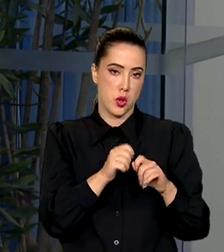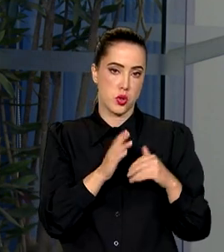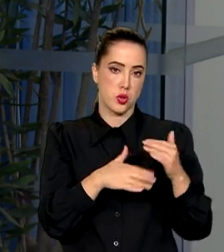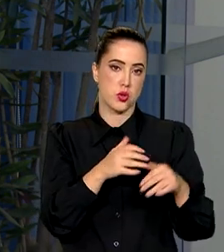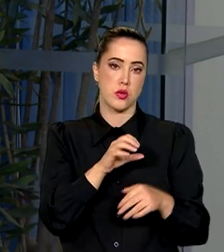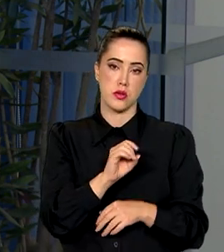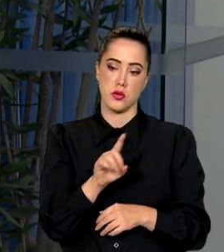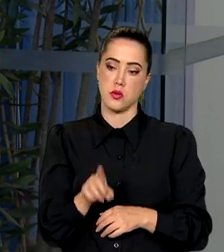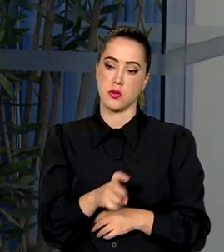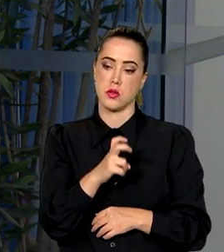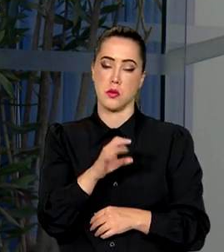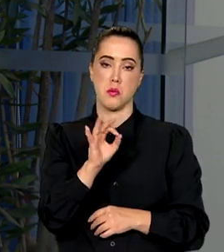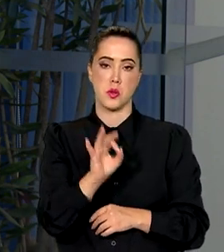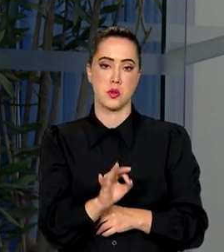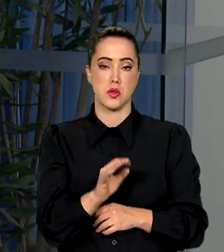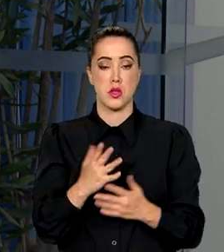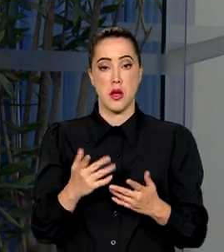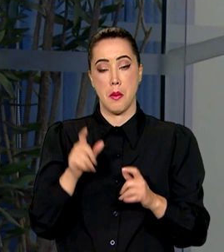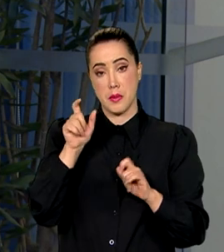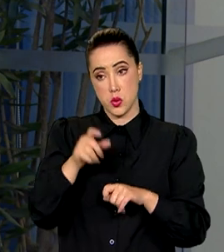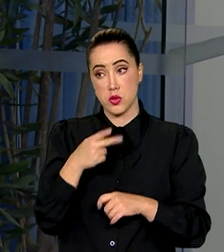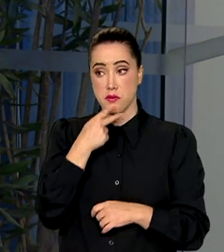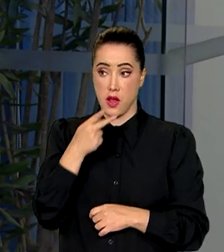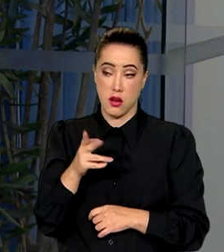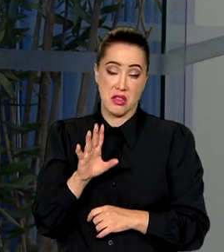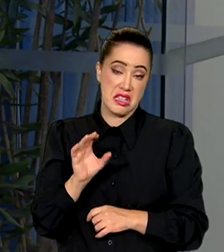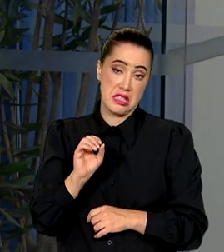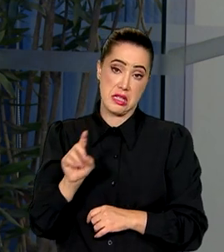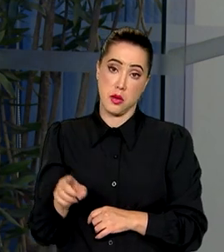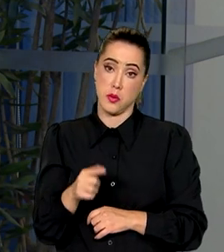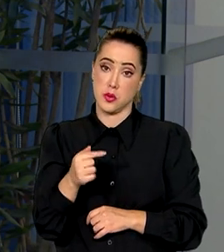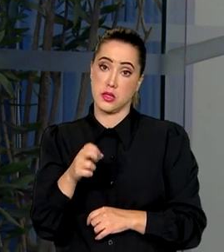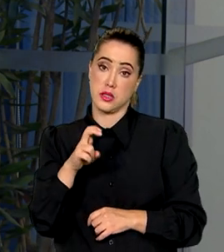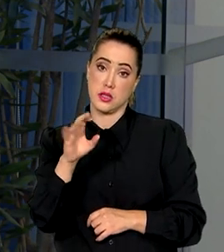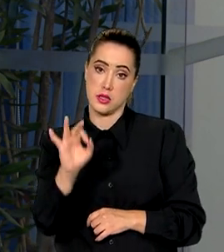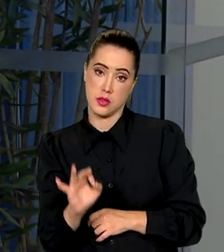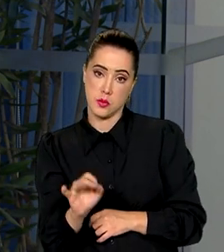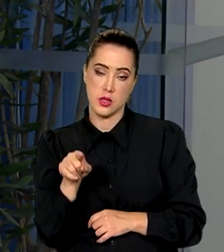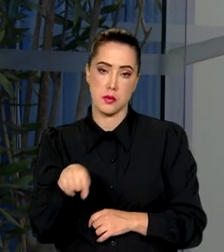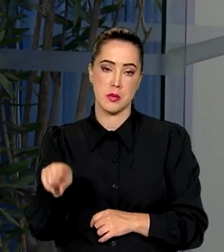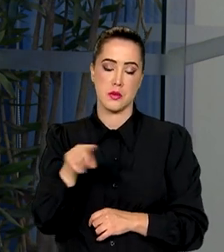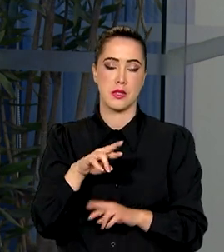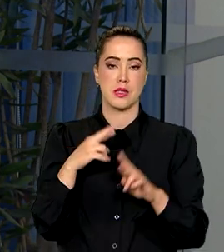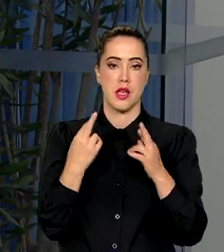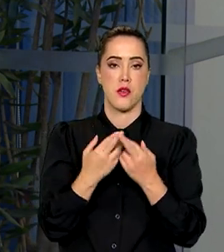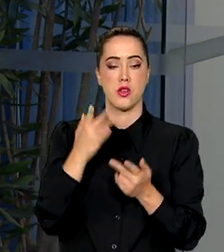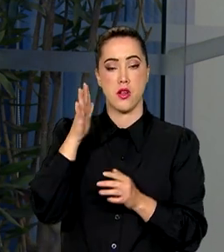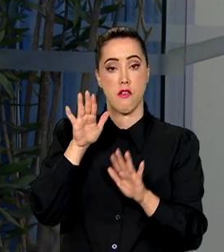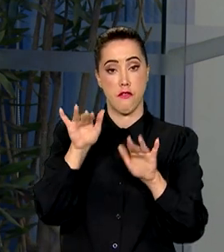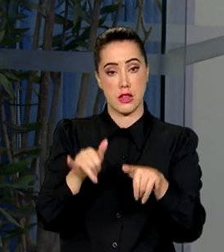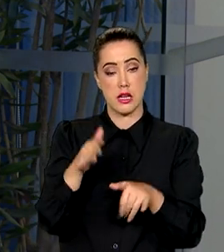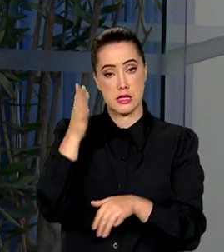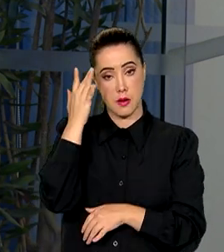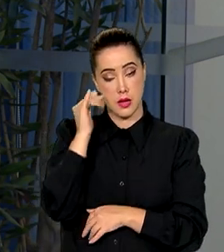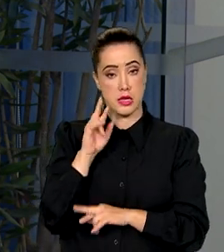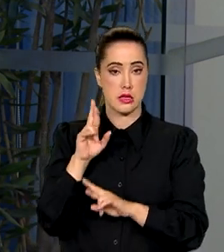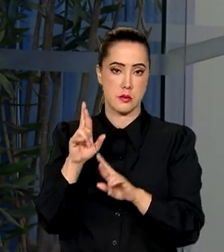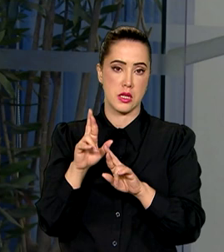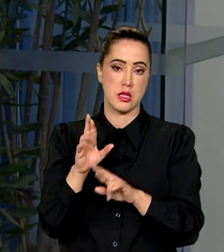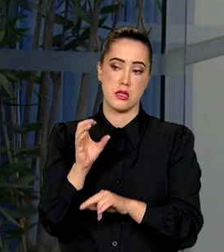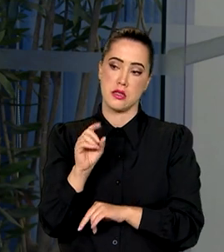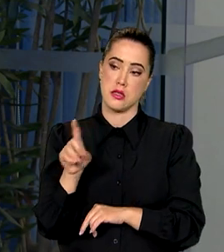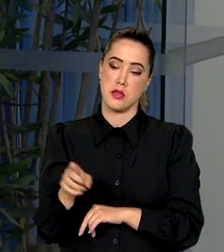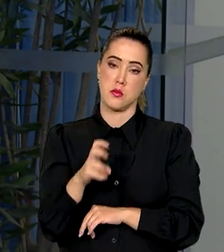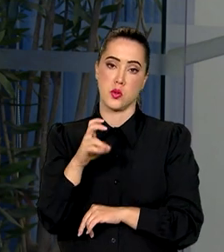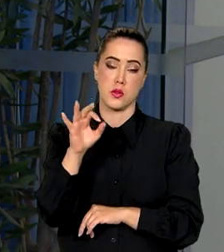Já, quem fale, em um corte até maior, 0,75%, mas para essa reunião que termina amanhã, a expectativa é meio,